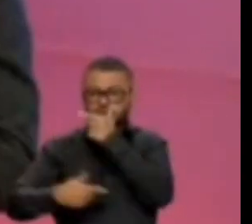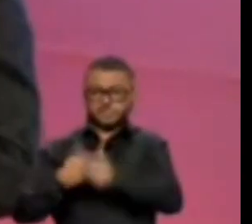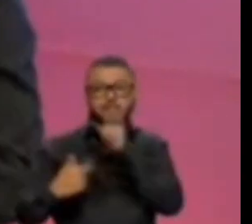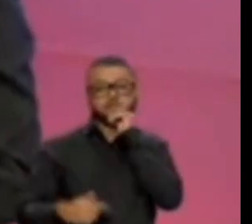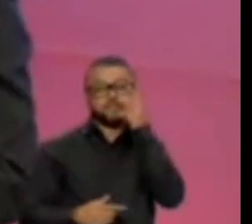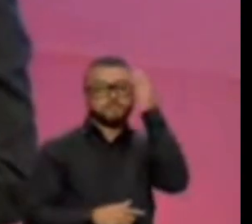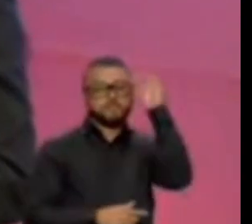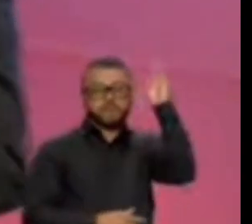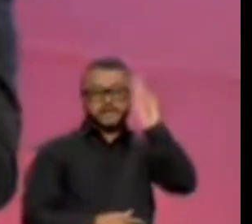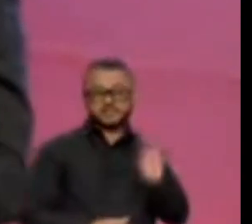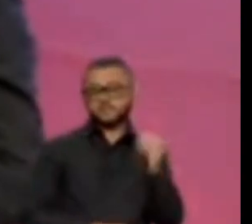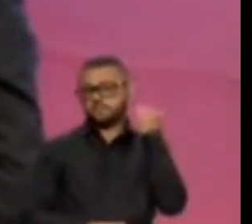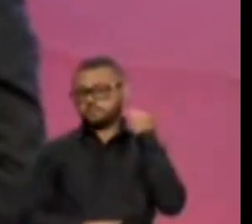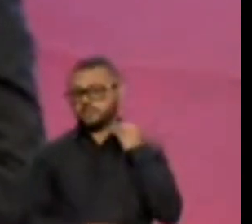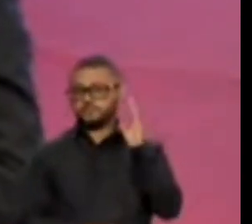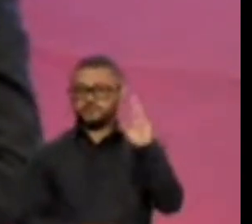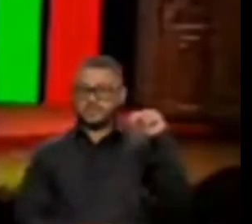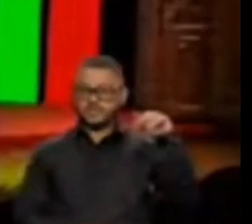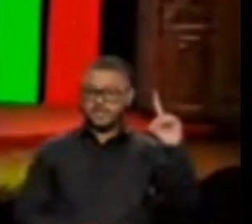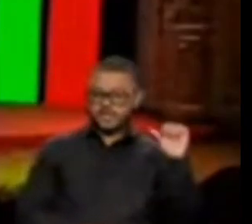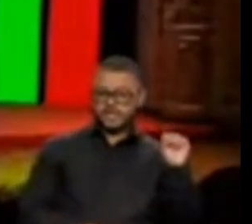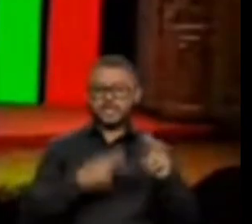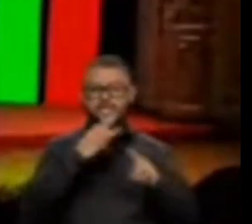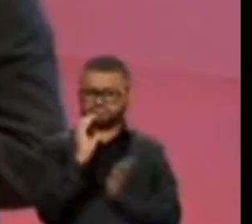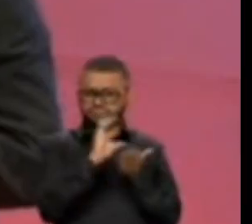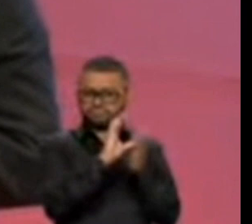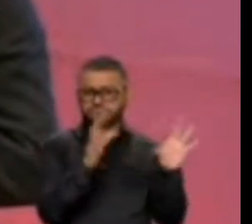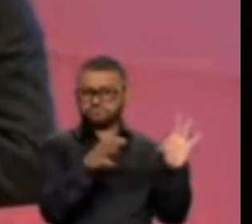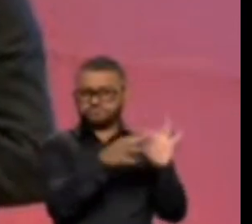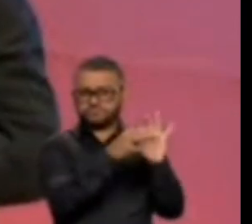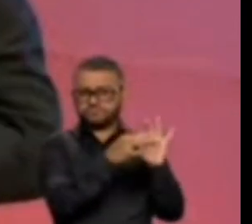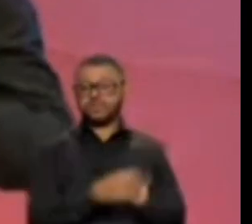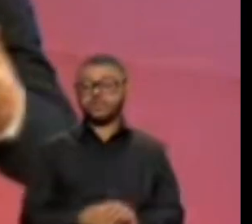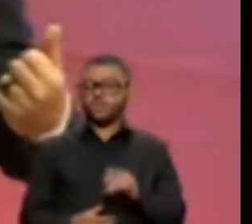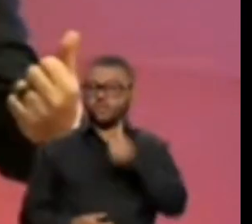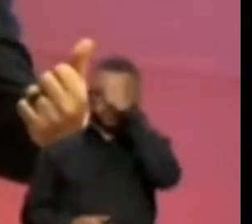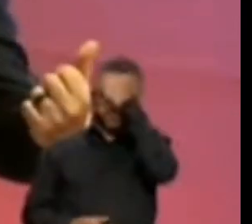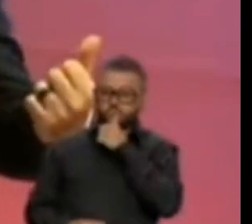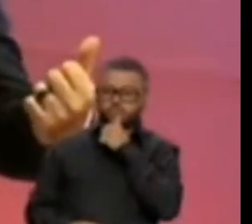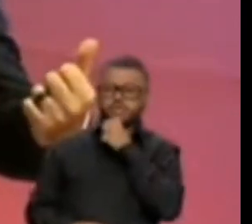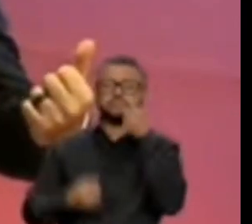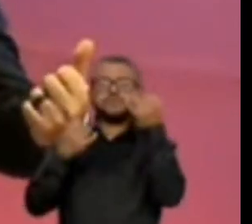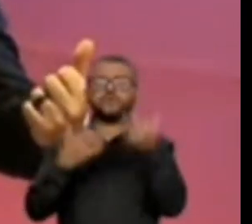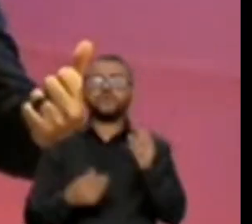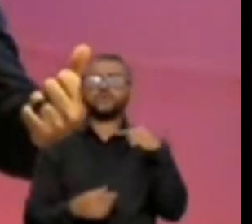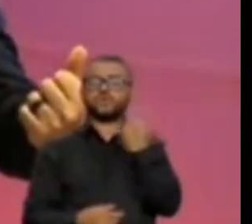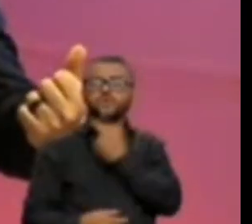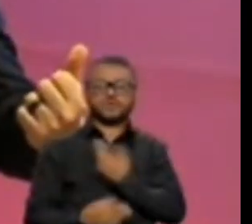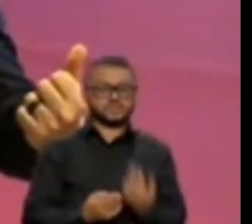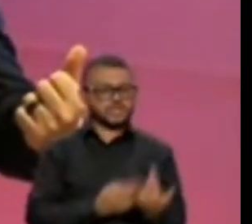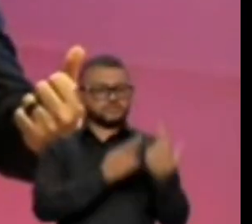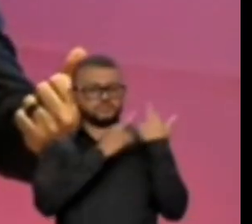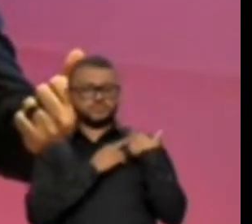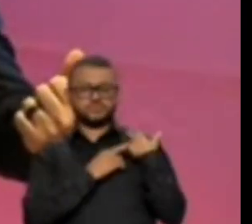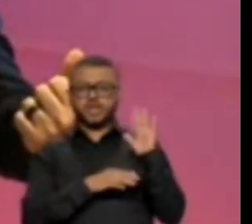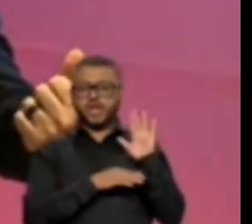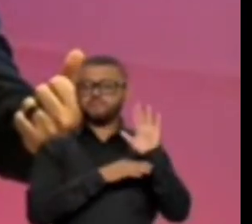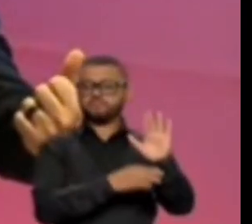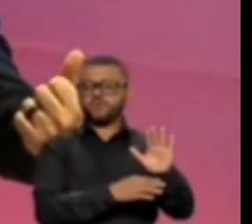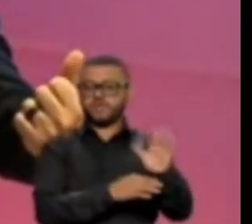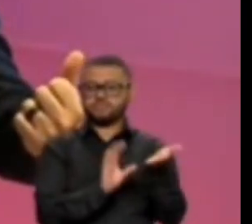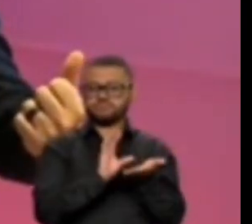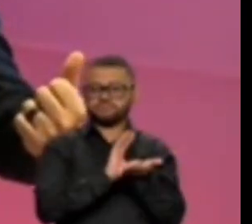Brasil, o BNDES, Banco do Brasil, Caixa, FINEP, BNB, BASA. O ministro Rui falou, nossa responsabilidade é ajudar a financiar